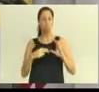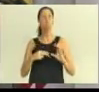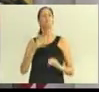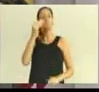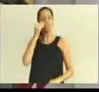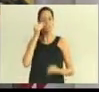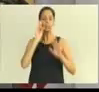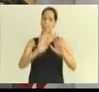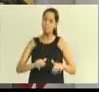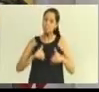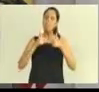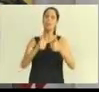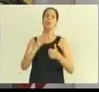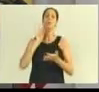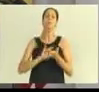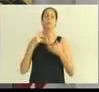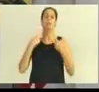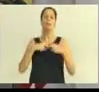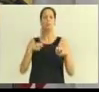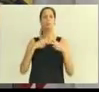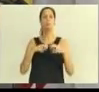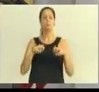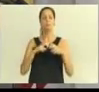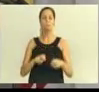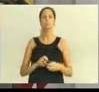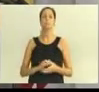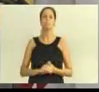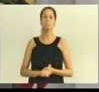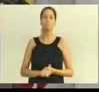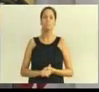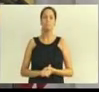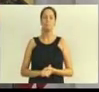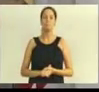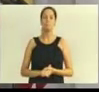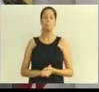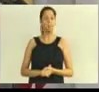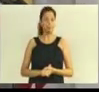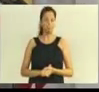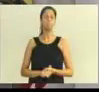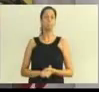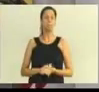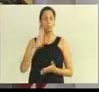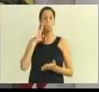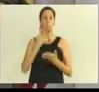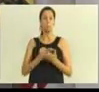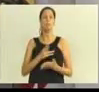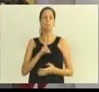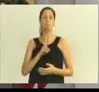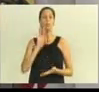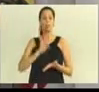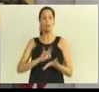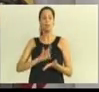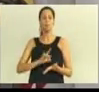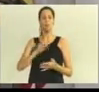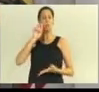retorno e o reestabelecimento das condições necessárias do sistema. Certamente foi a decisão de grande impacto. Tenho certeza que